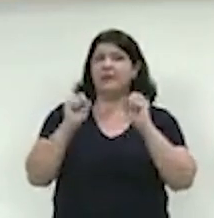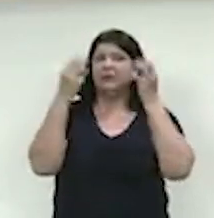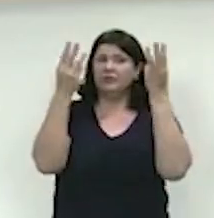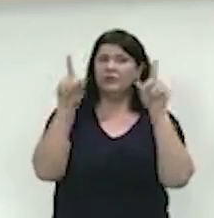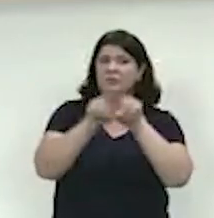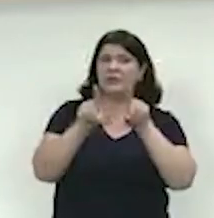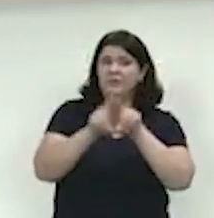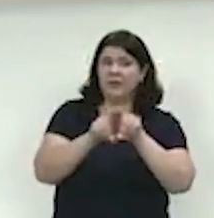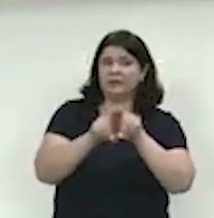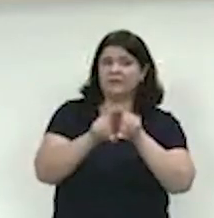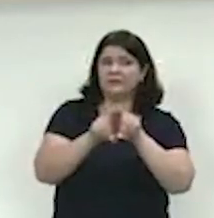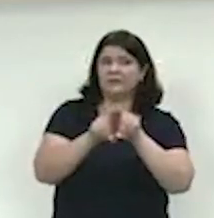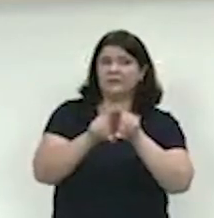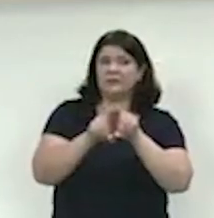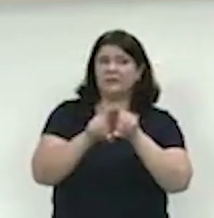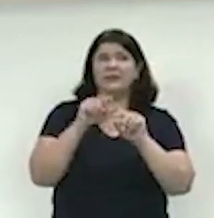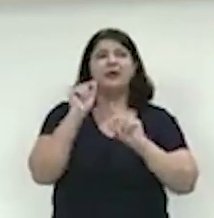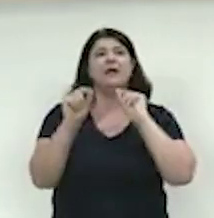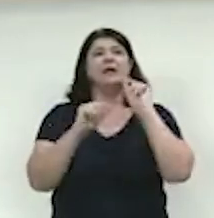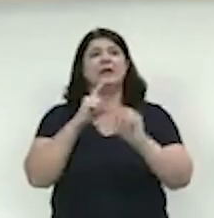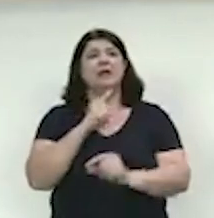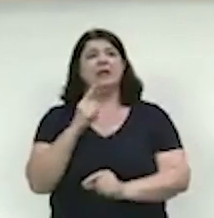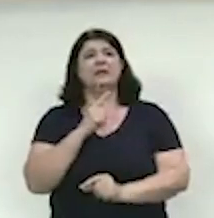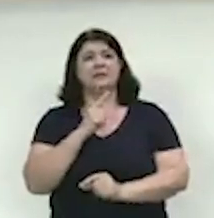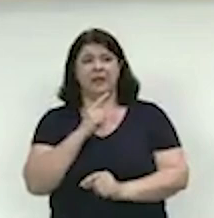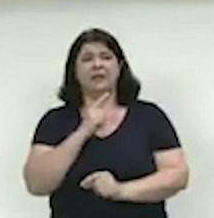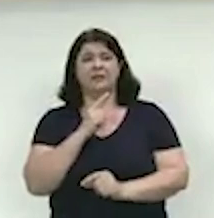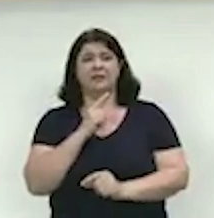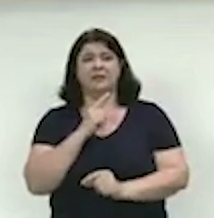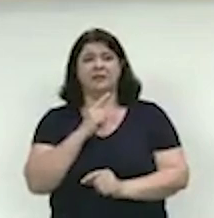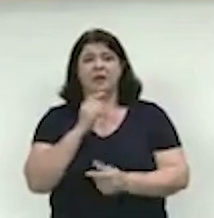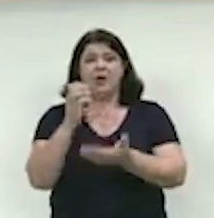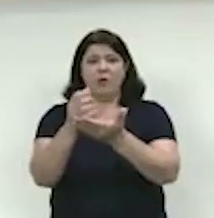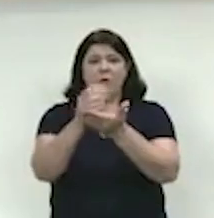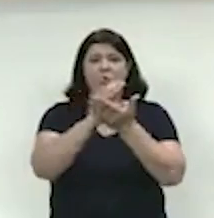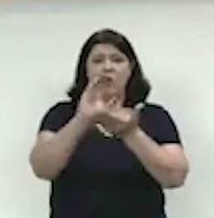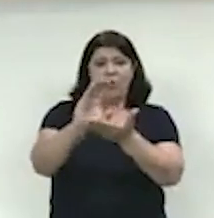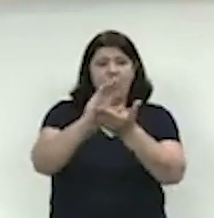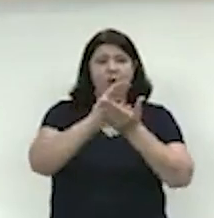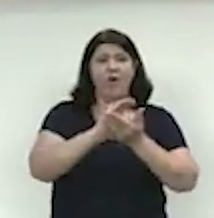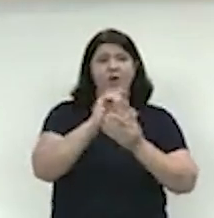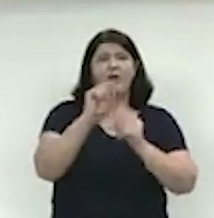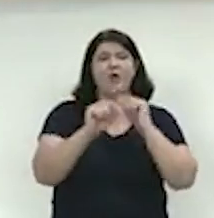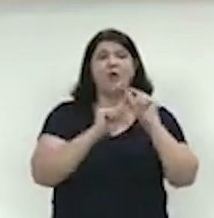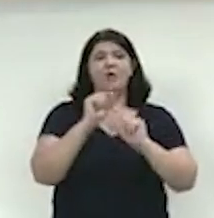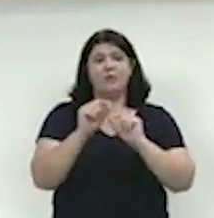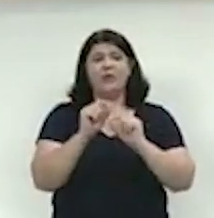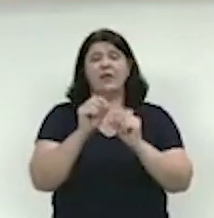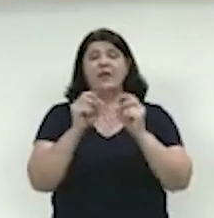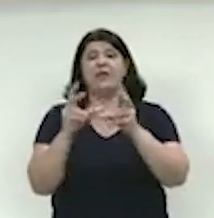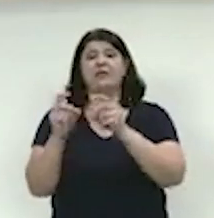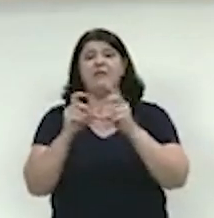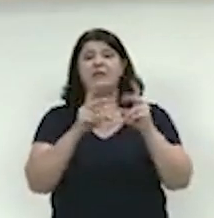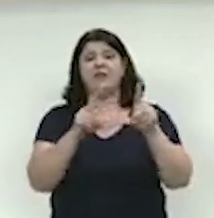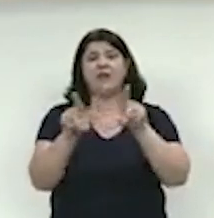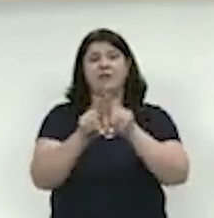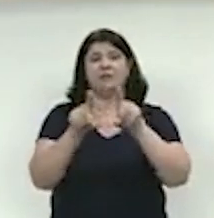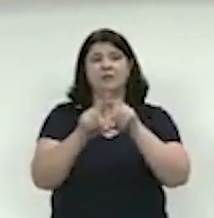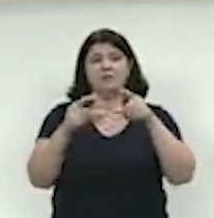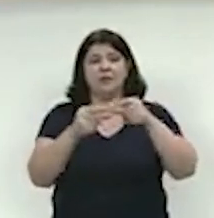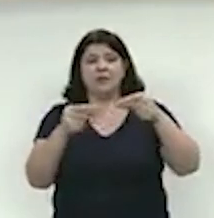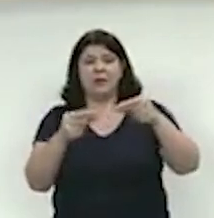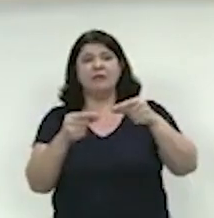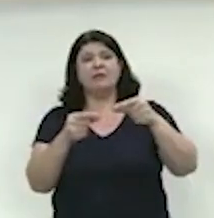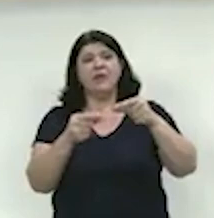realizados e quem tem a maior parte, quem detém a maior parte do lucro, que até vende ingressos, é o